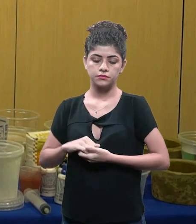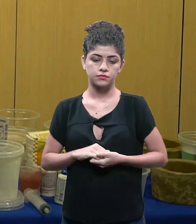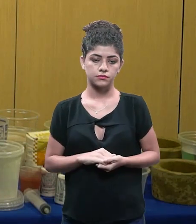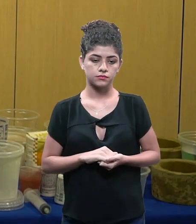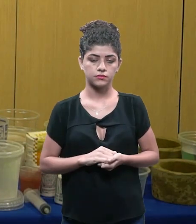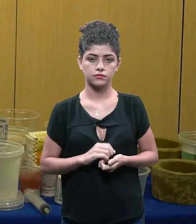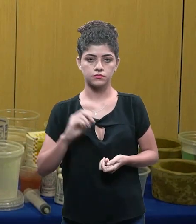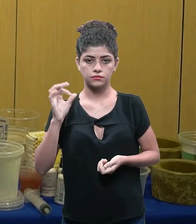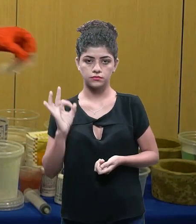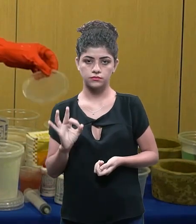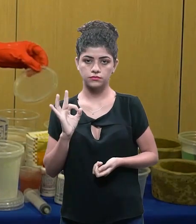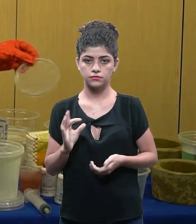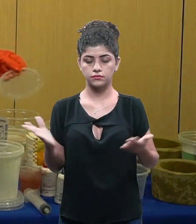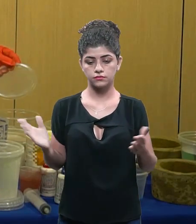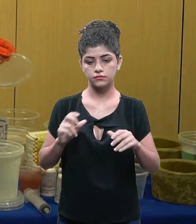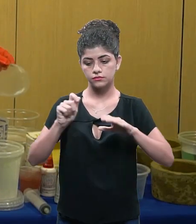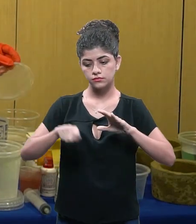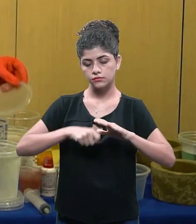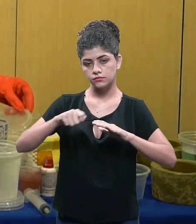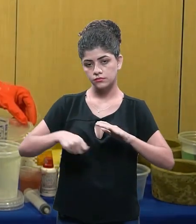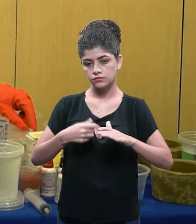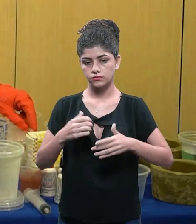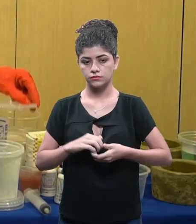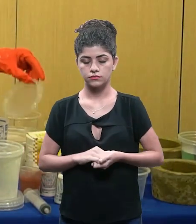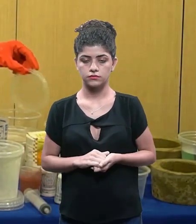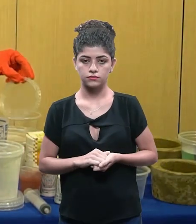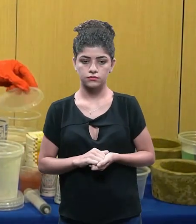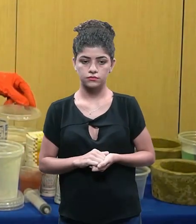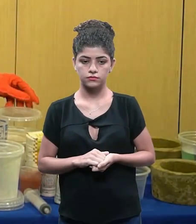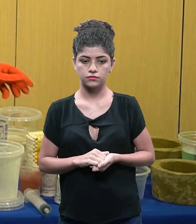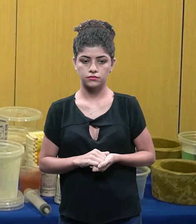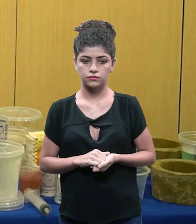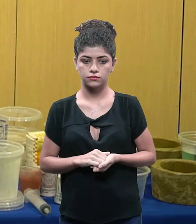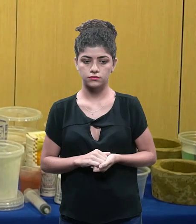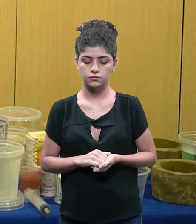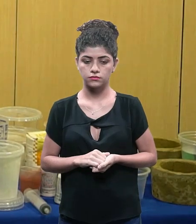separado para essa função certo e fazer essa mistura total